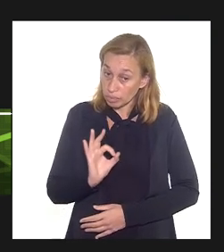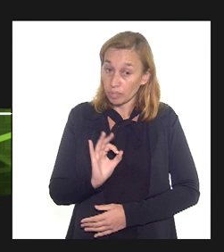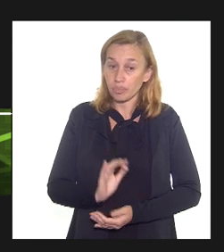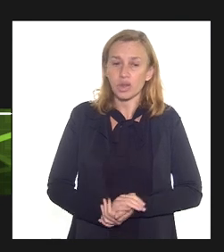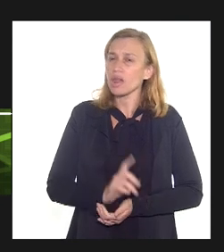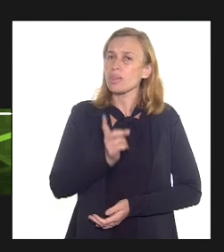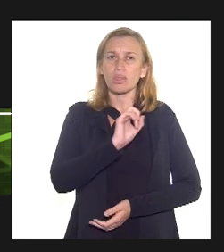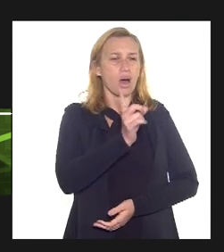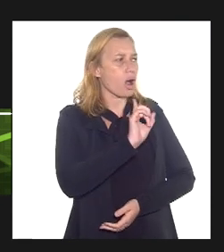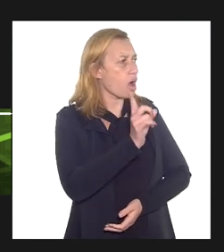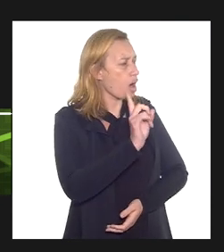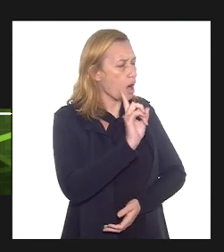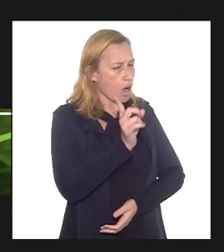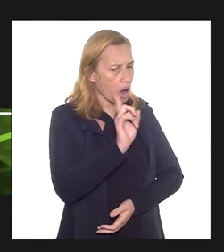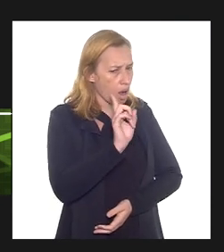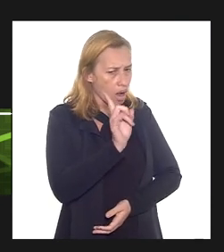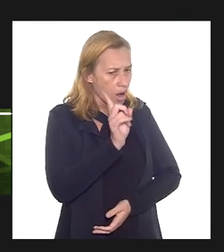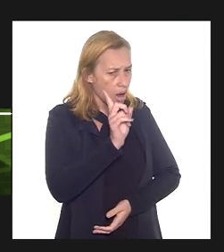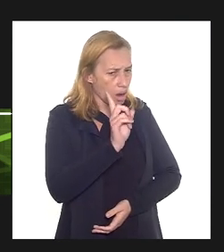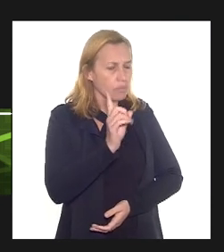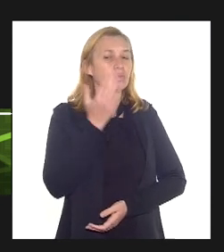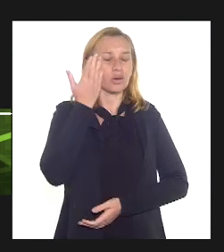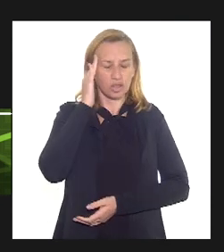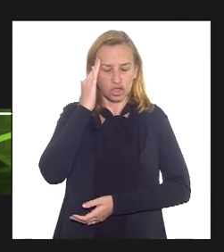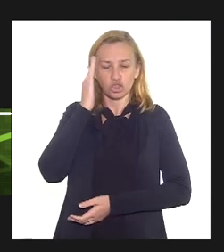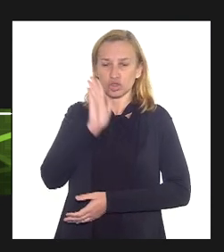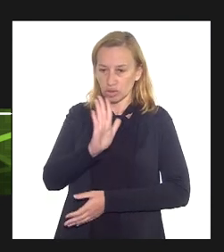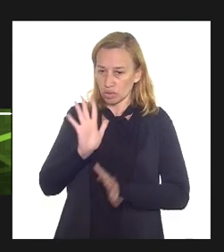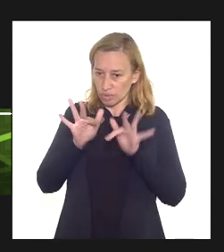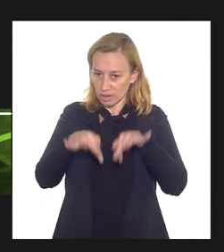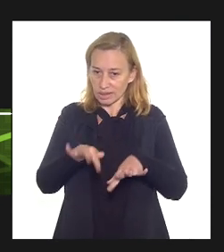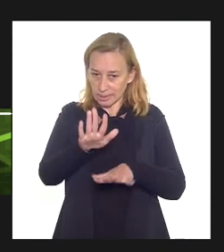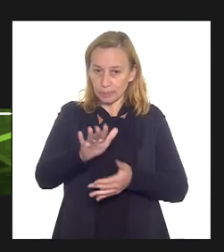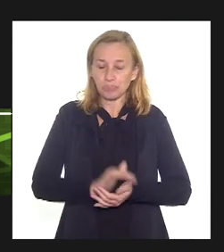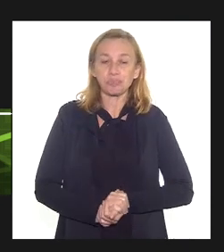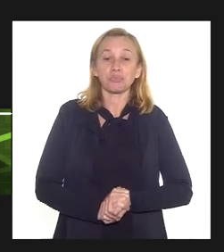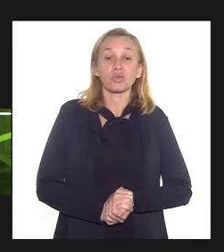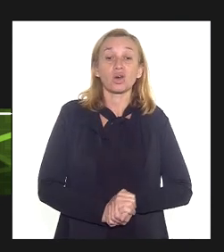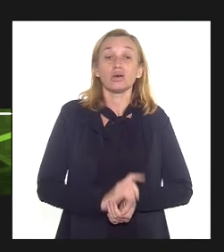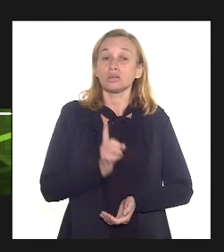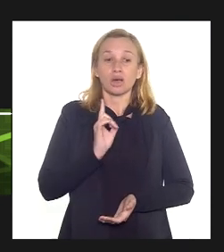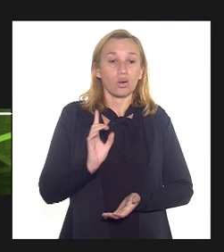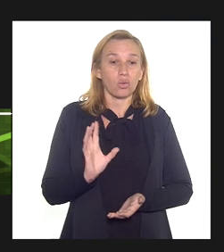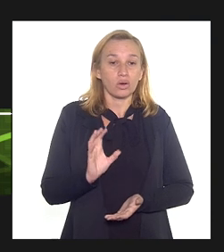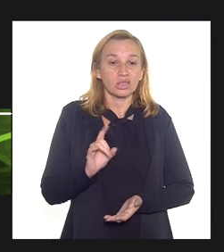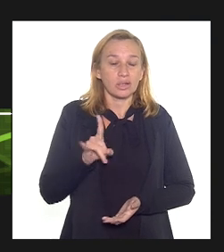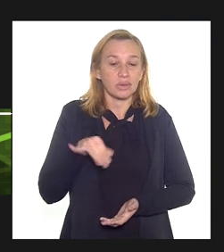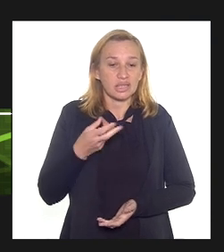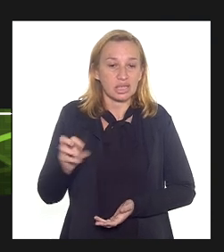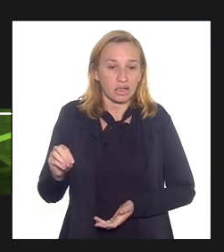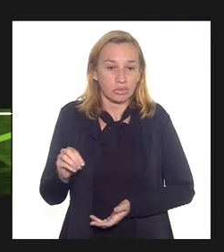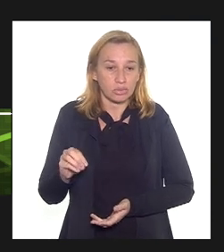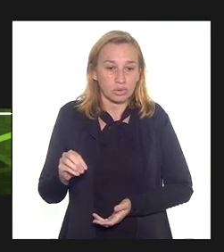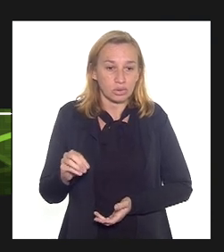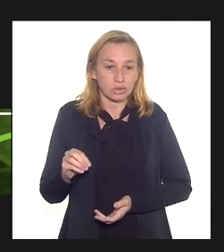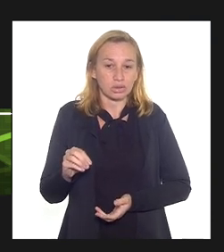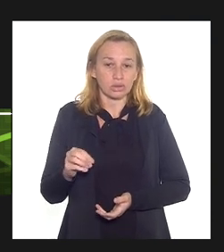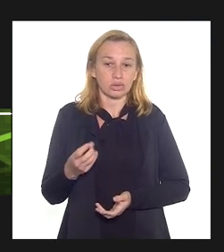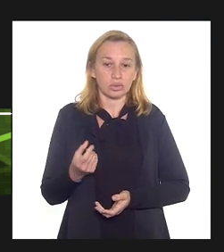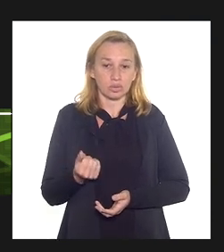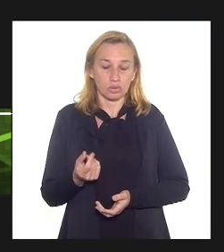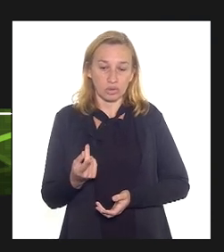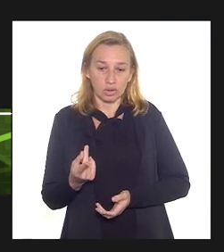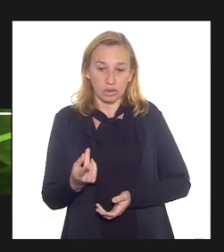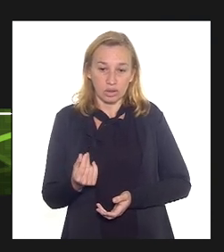não querido eu entendi vou completar nós não depreciamos saldo residual e como nós não